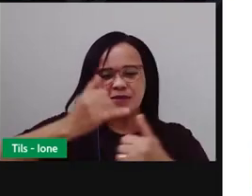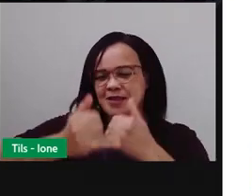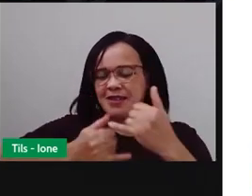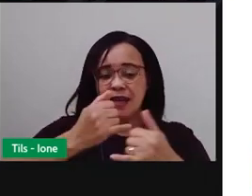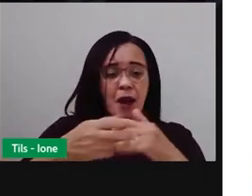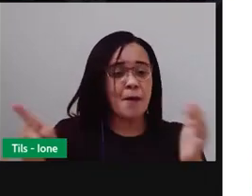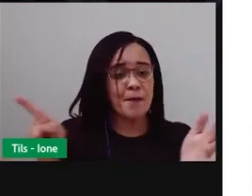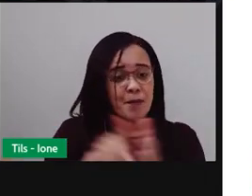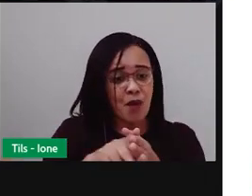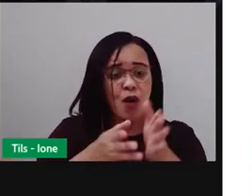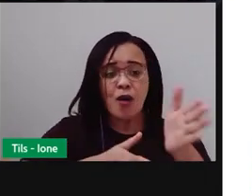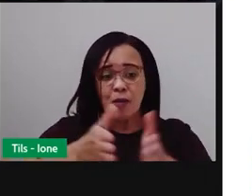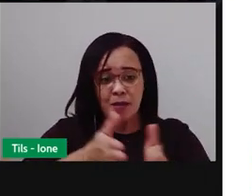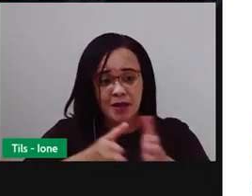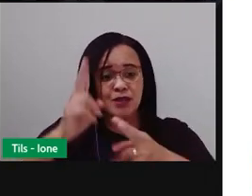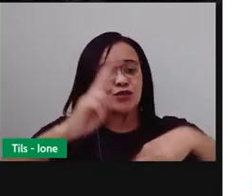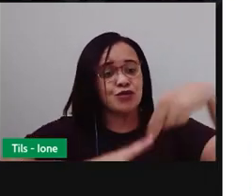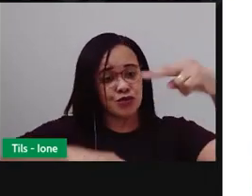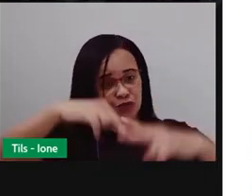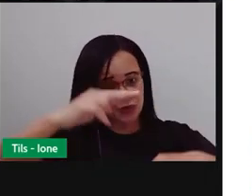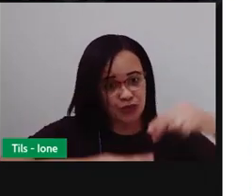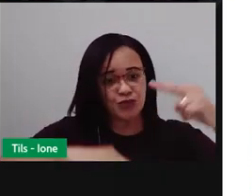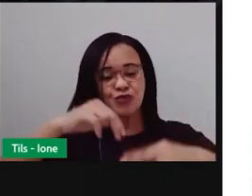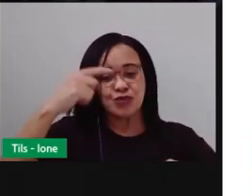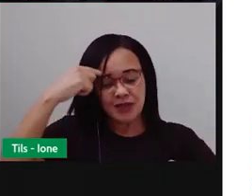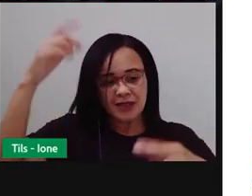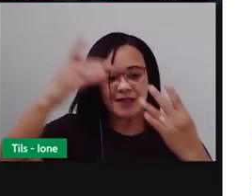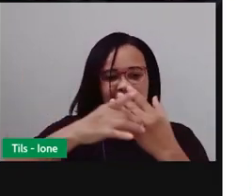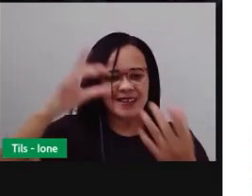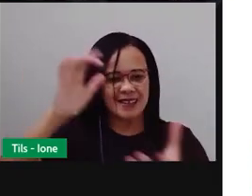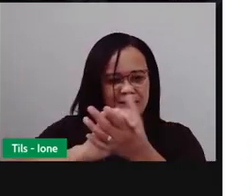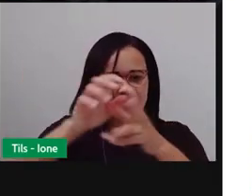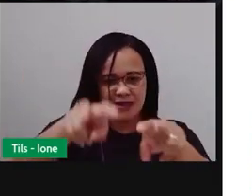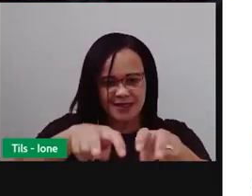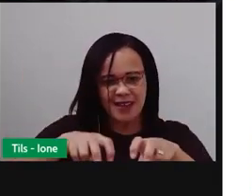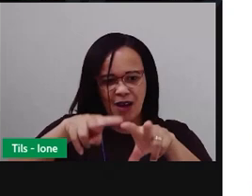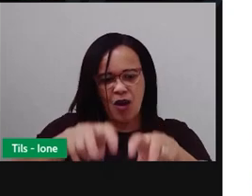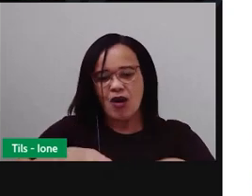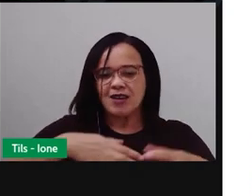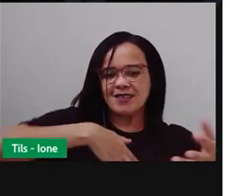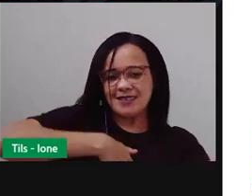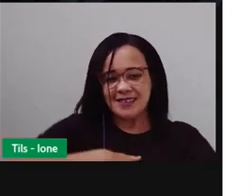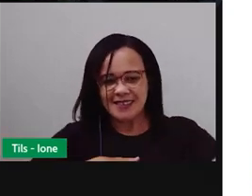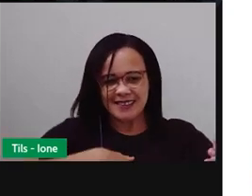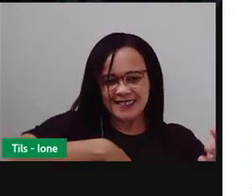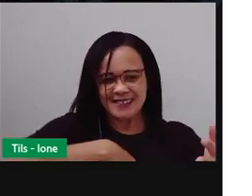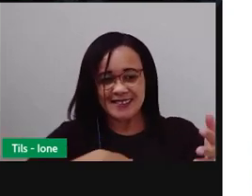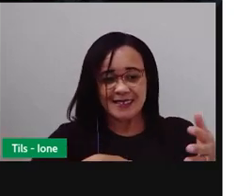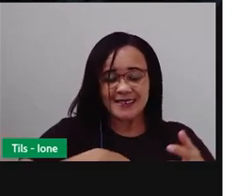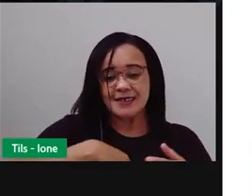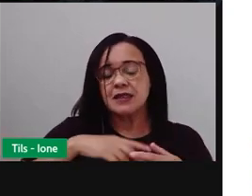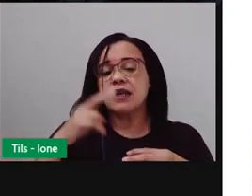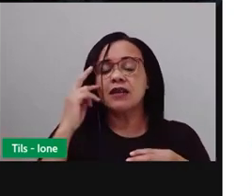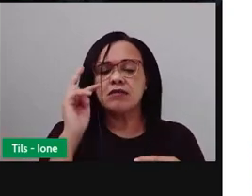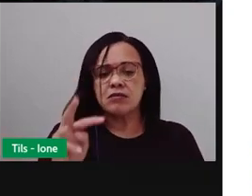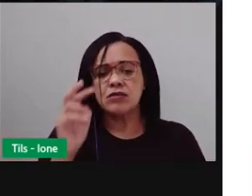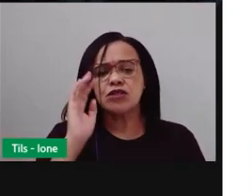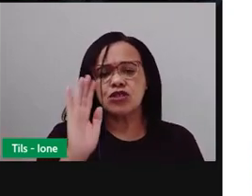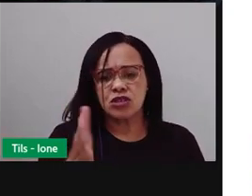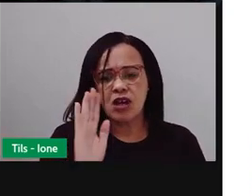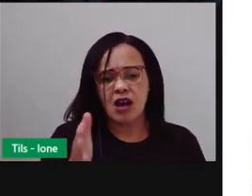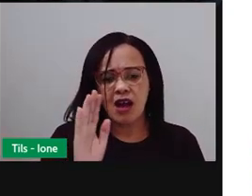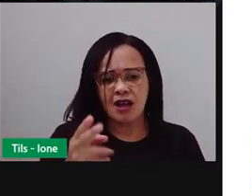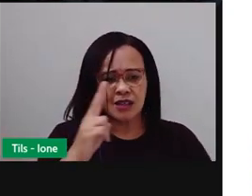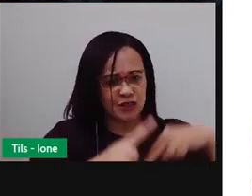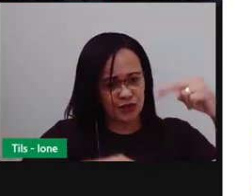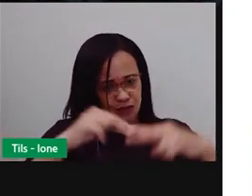período, né? Com o casamento da roça, a dança de quadrilha. Você já fez alguma festa